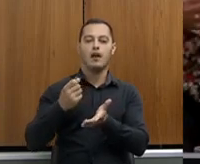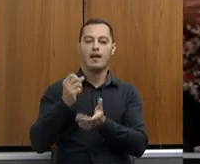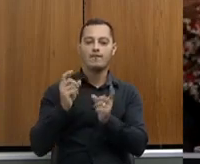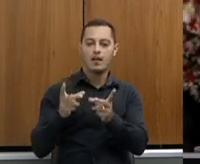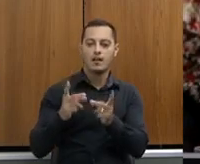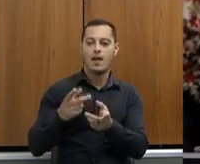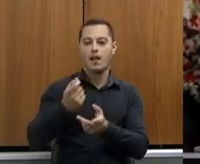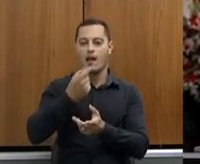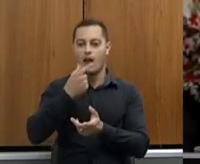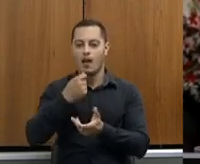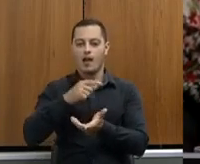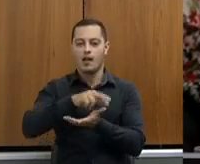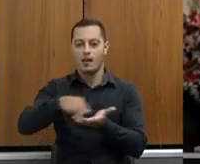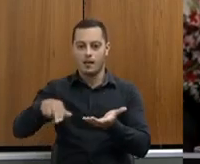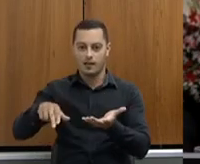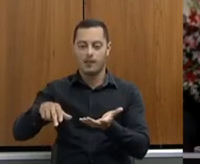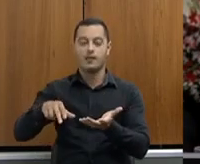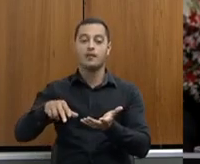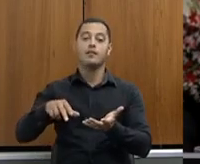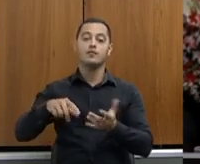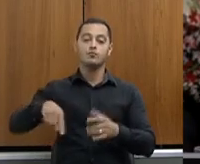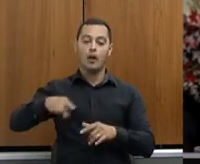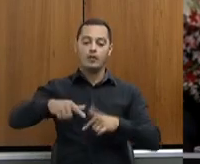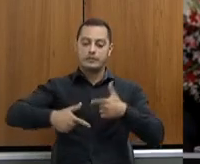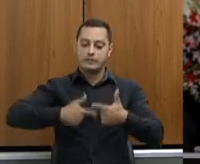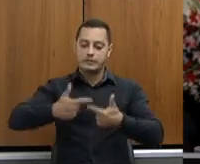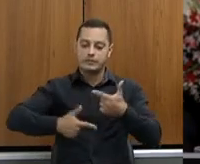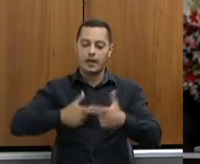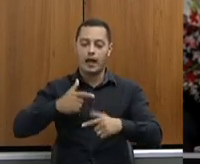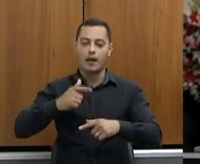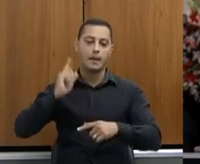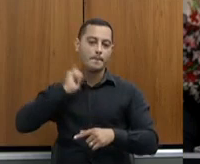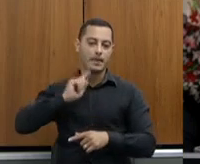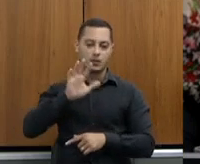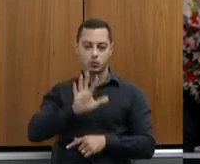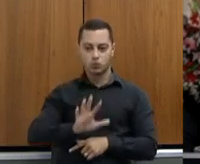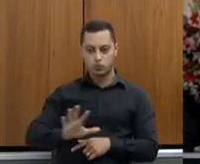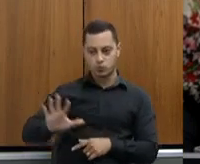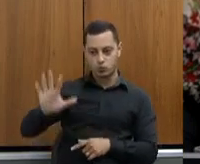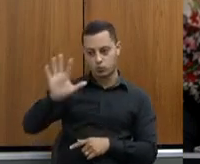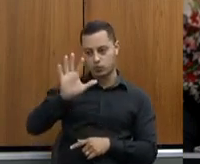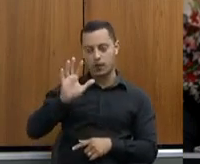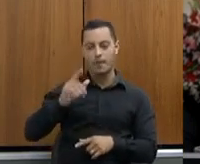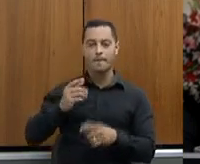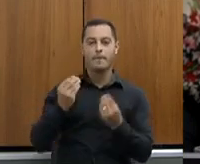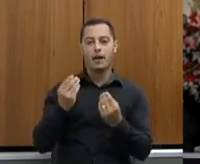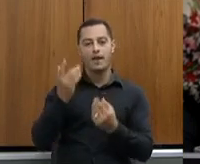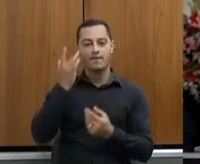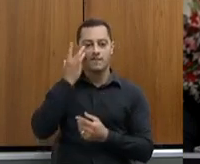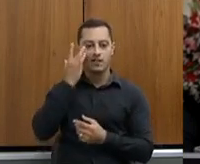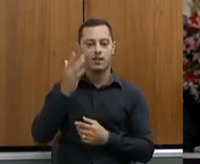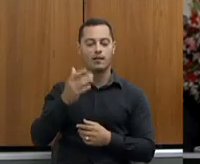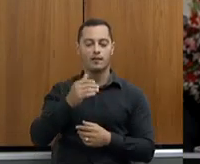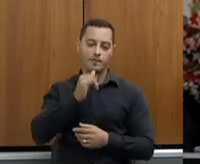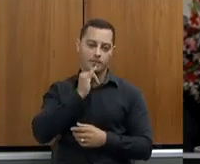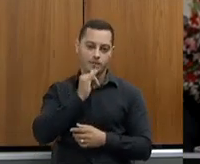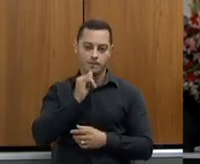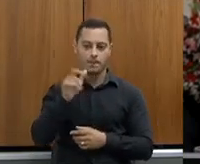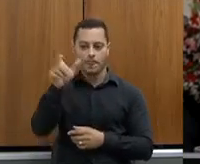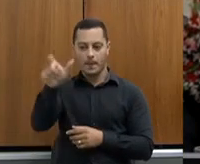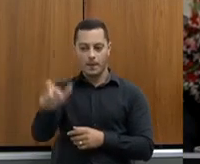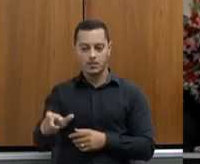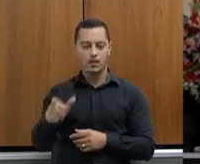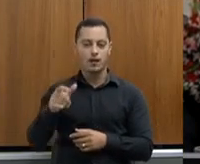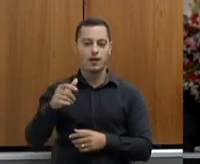Nós temos trabalhado no Estado inteiro para poder facilitar. Quanto menos o produtor tiver que ir no escritório, tiver que locomover, tiver que perder